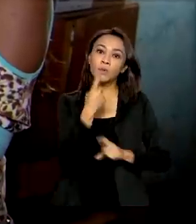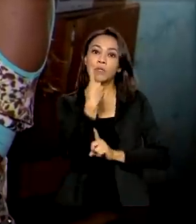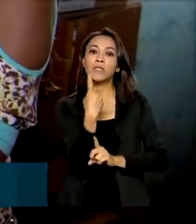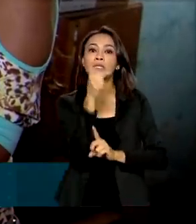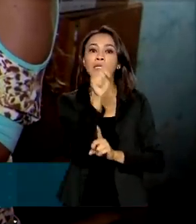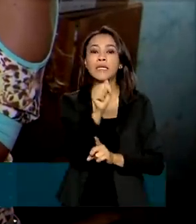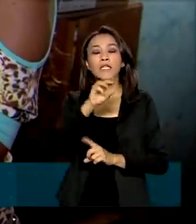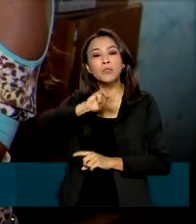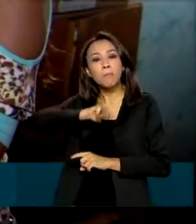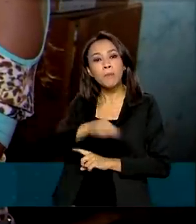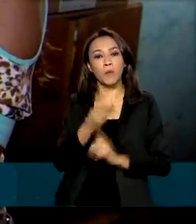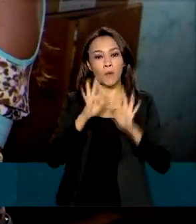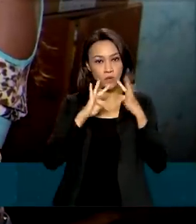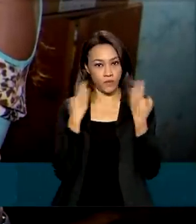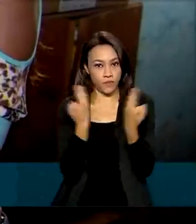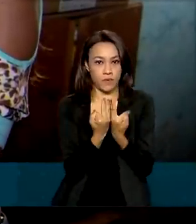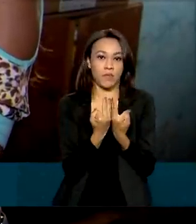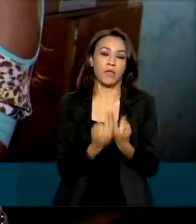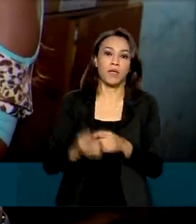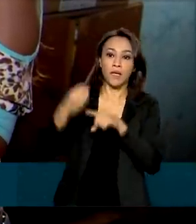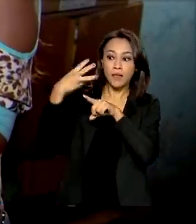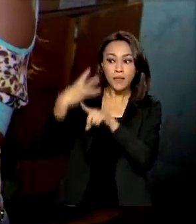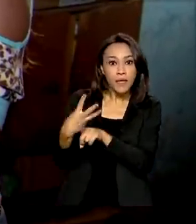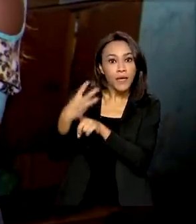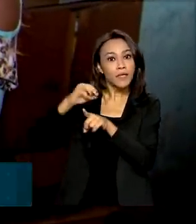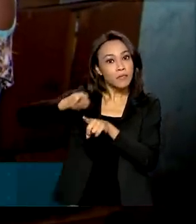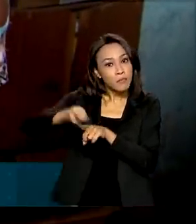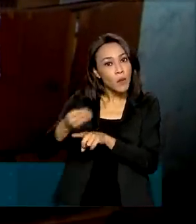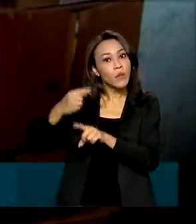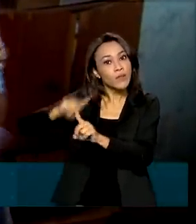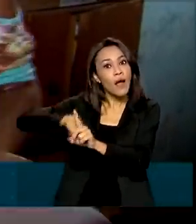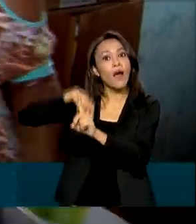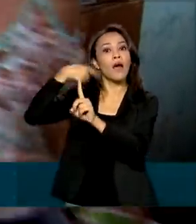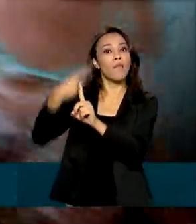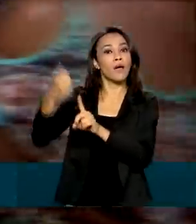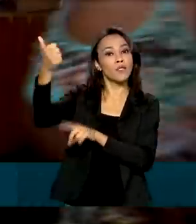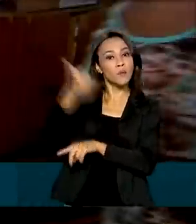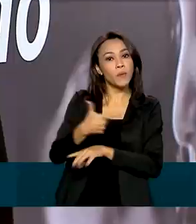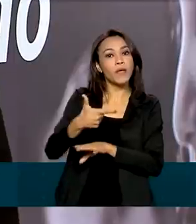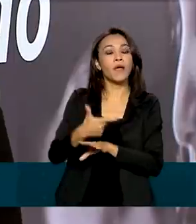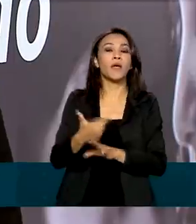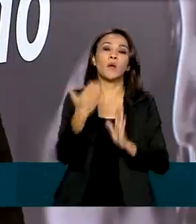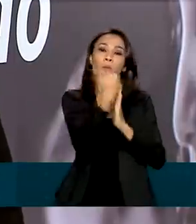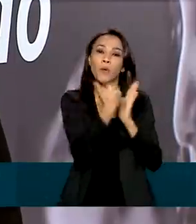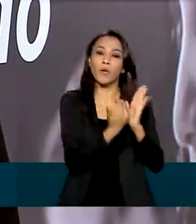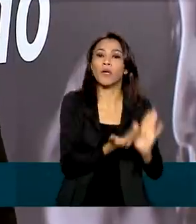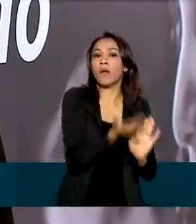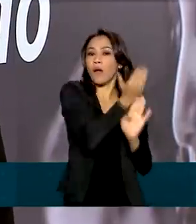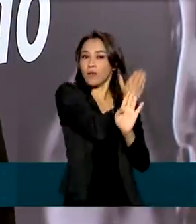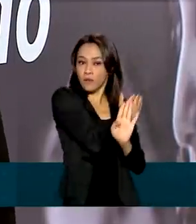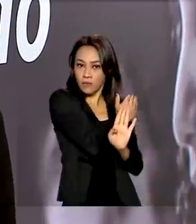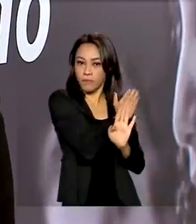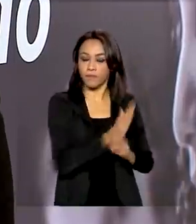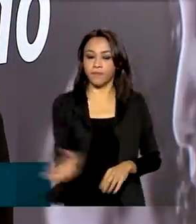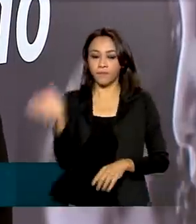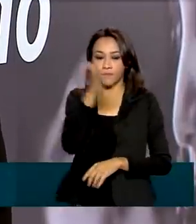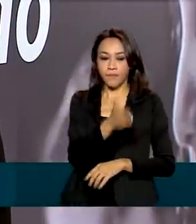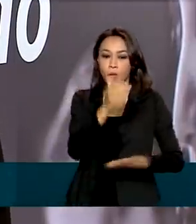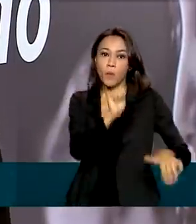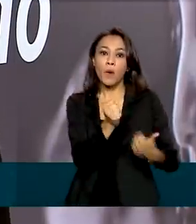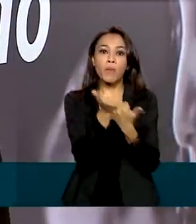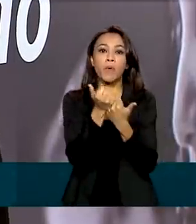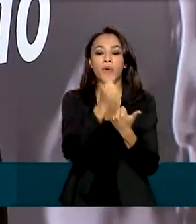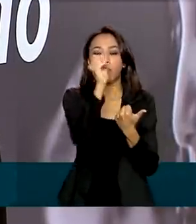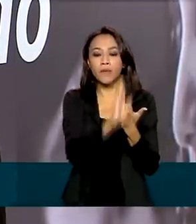milhões de famílias, 3 milhões a mais do que atendia o Bolsa Família. O Auxílio Brasil é um fortalecimento